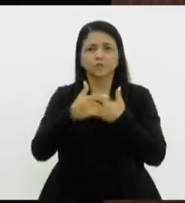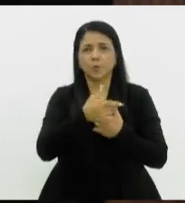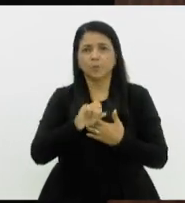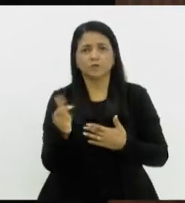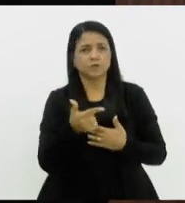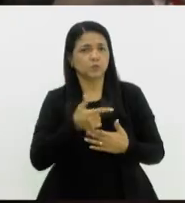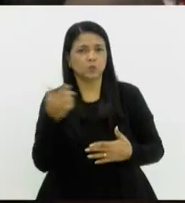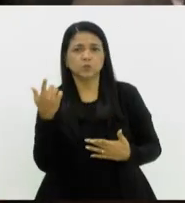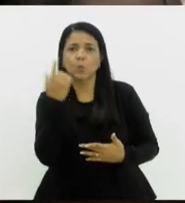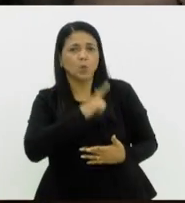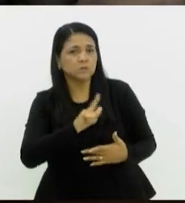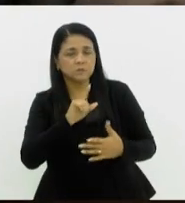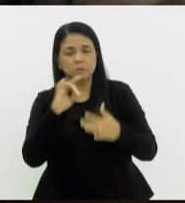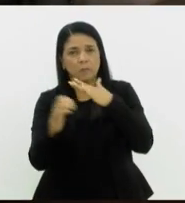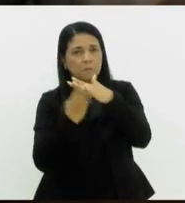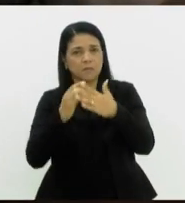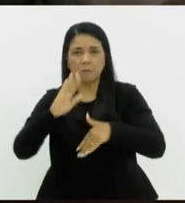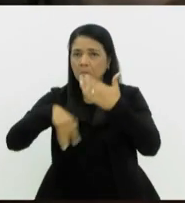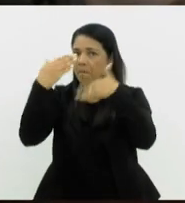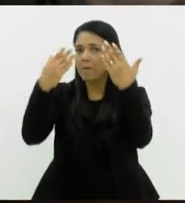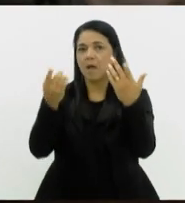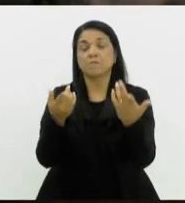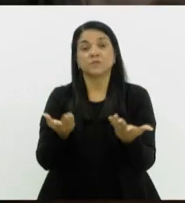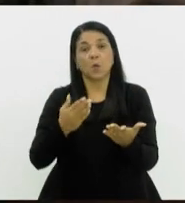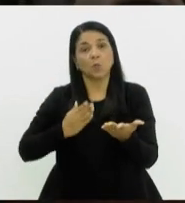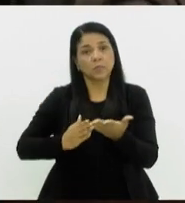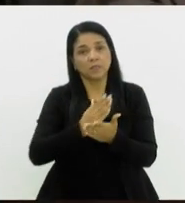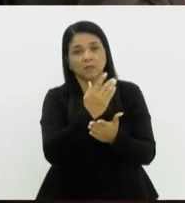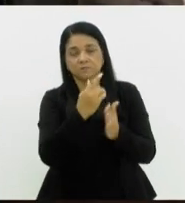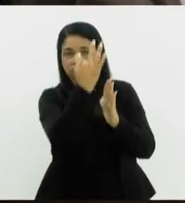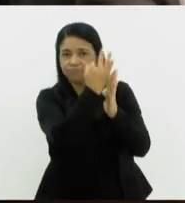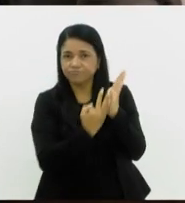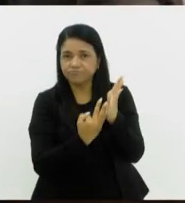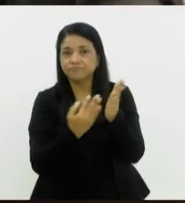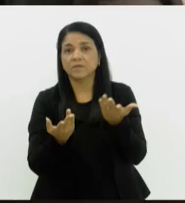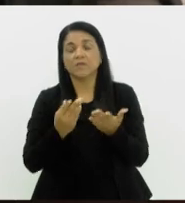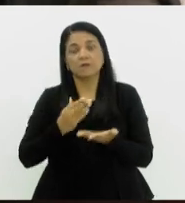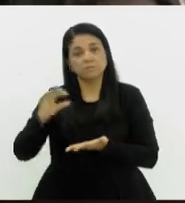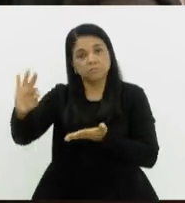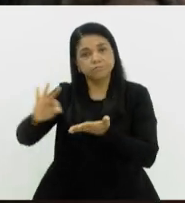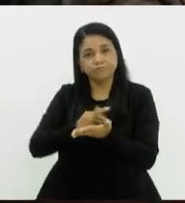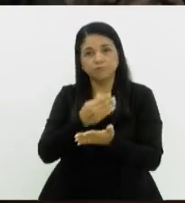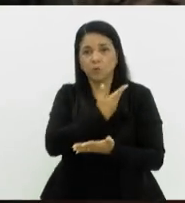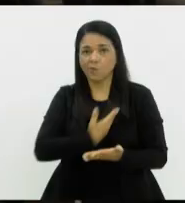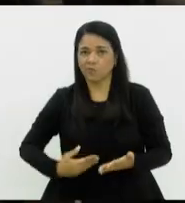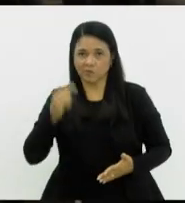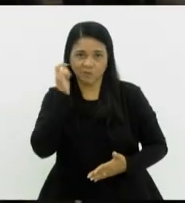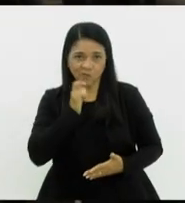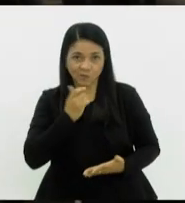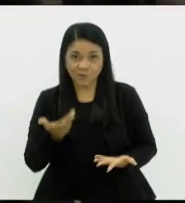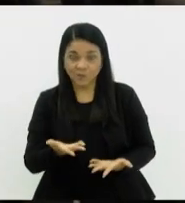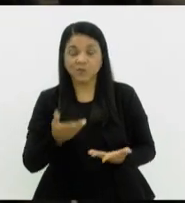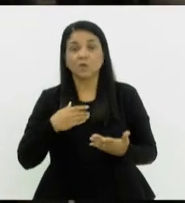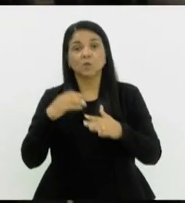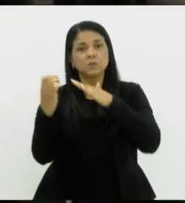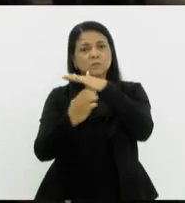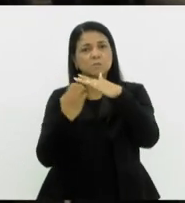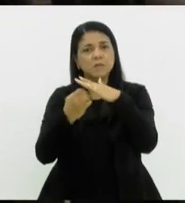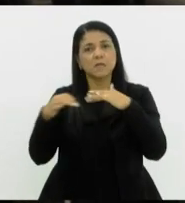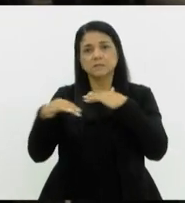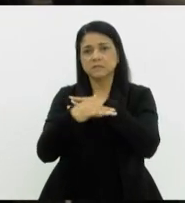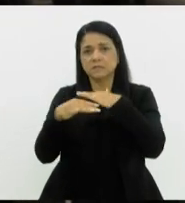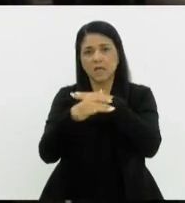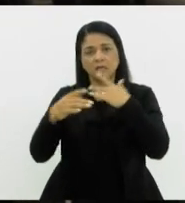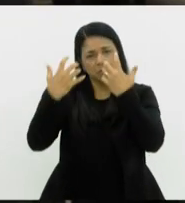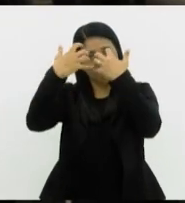seus negócios. O novo texto foi aprovado e segue agora para a sanção do governador. Os empresários da cidade